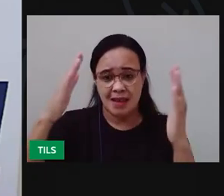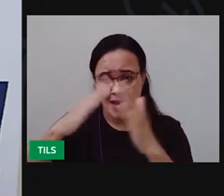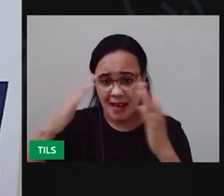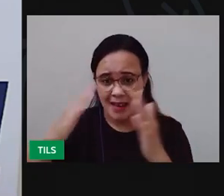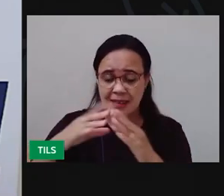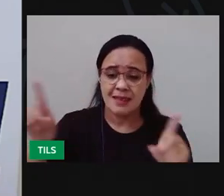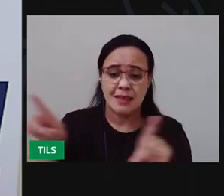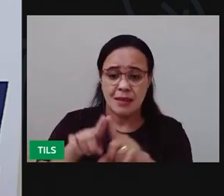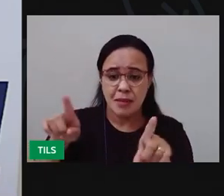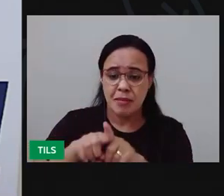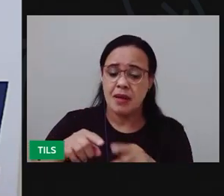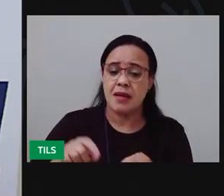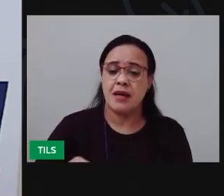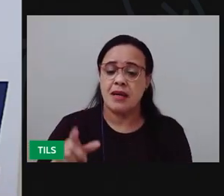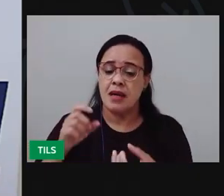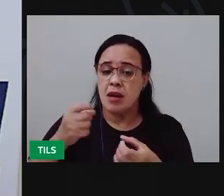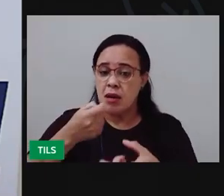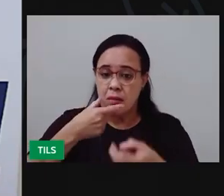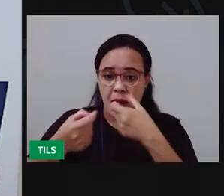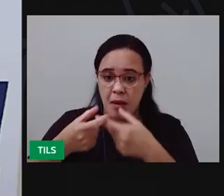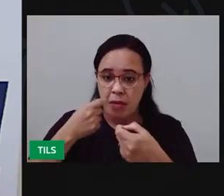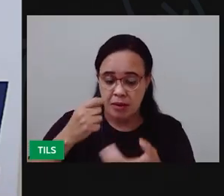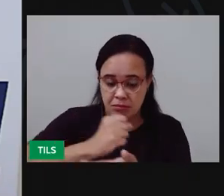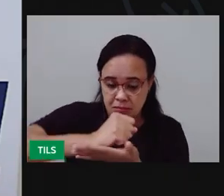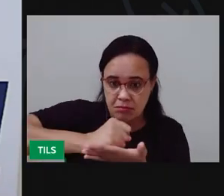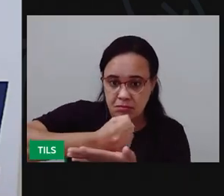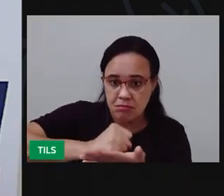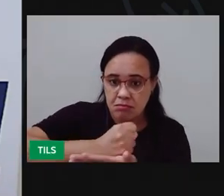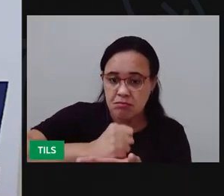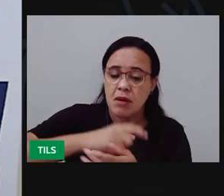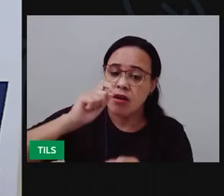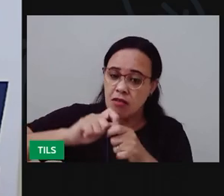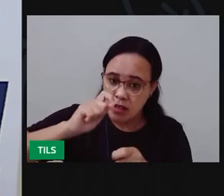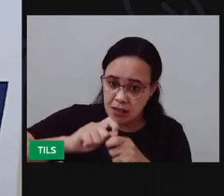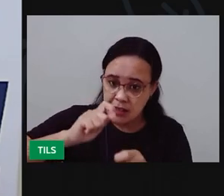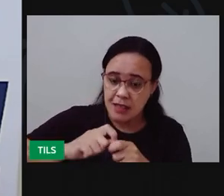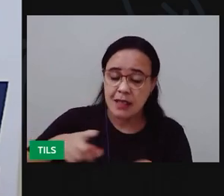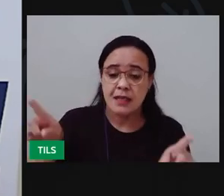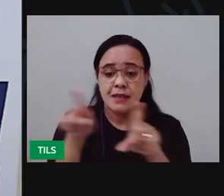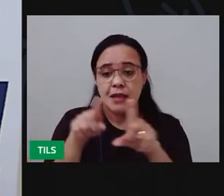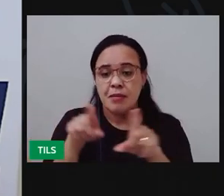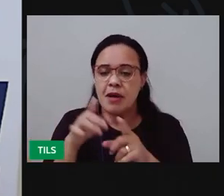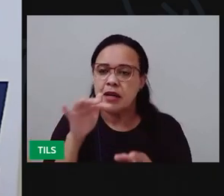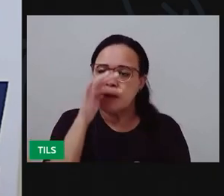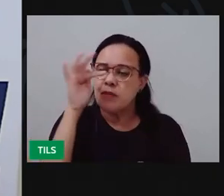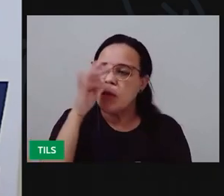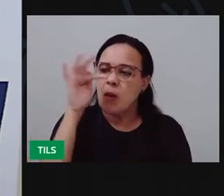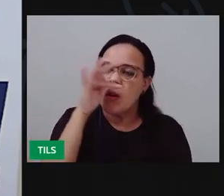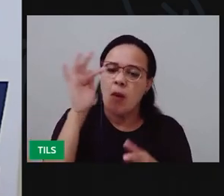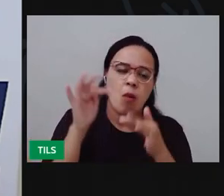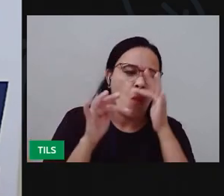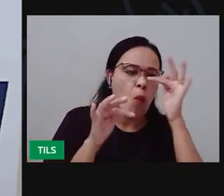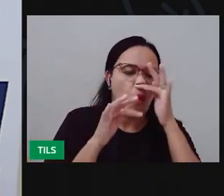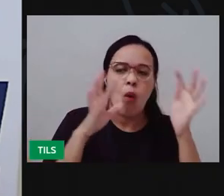mandacaru mandacaru não cacto rosa no deserto samambaia